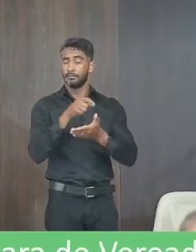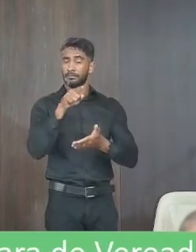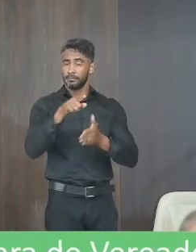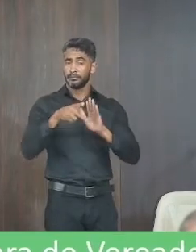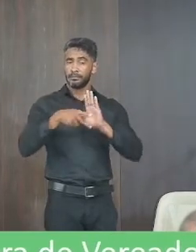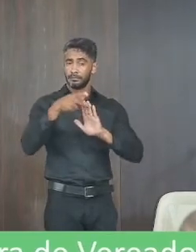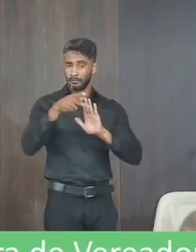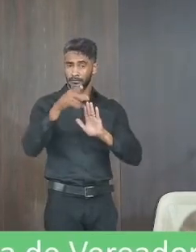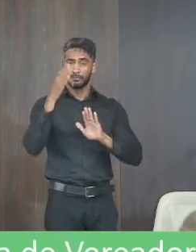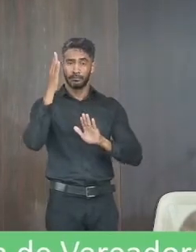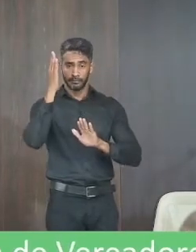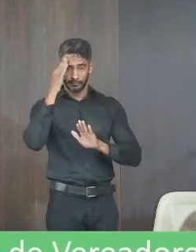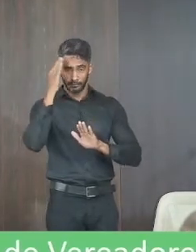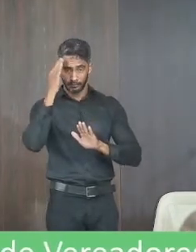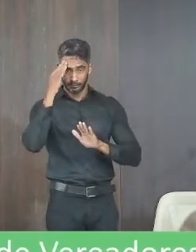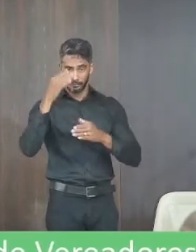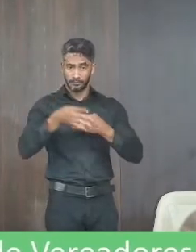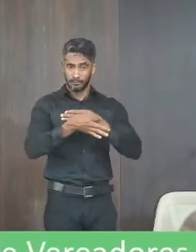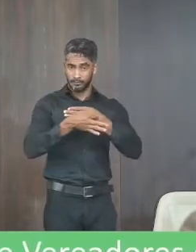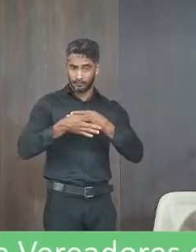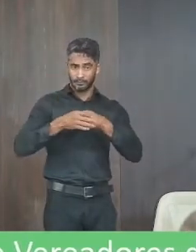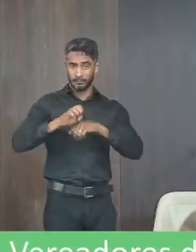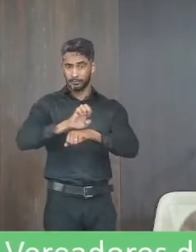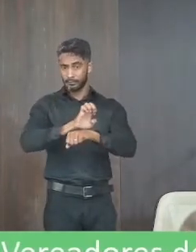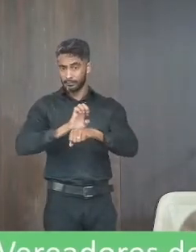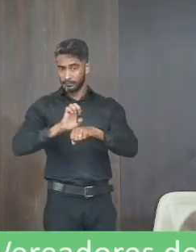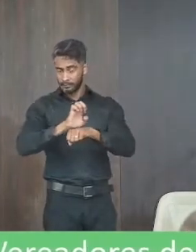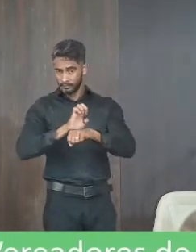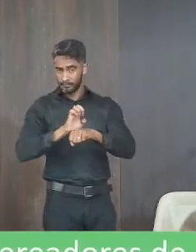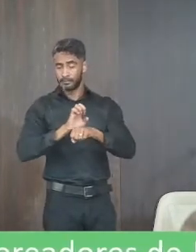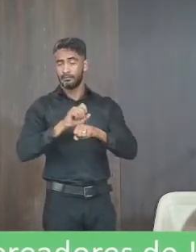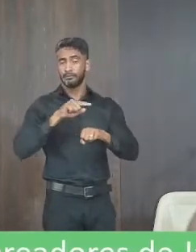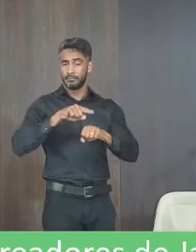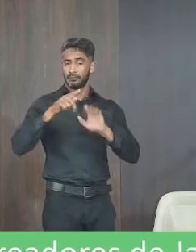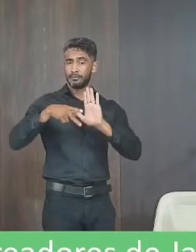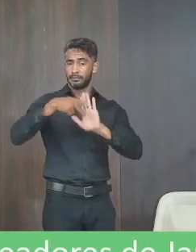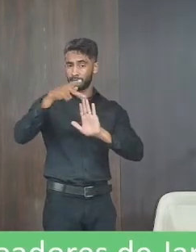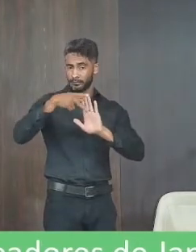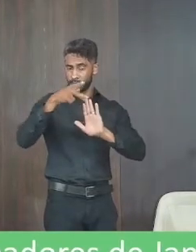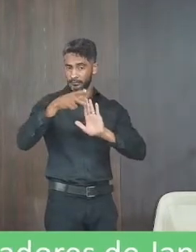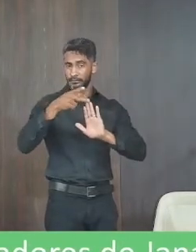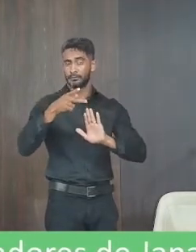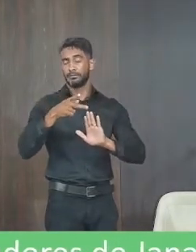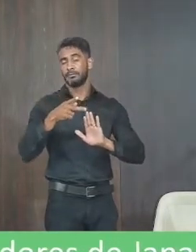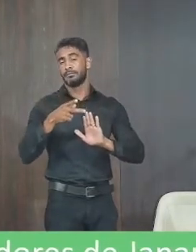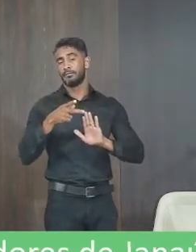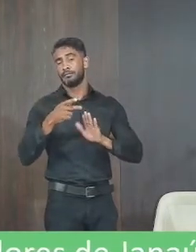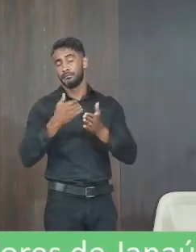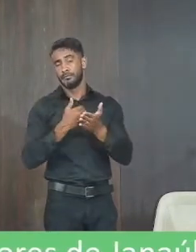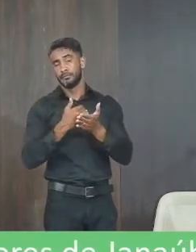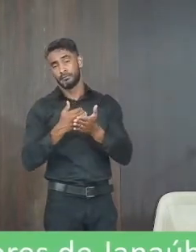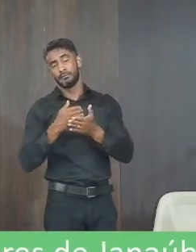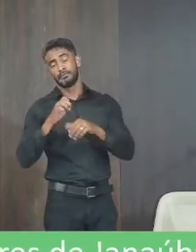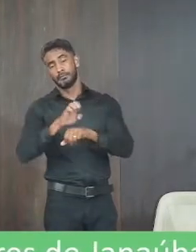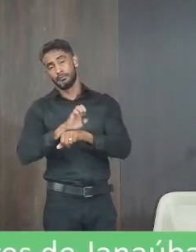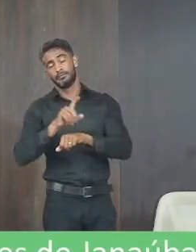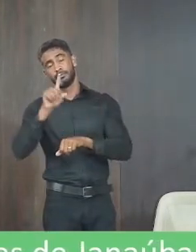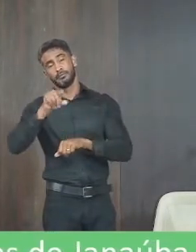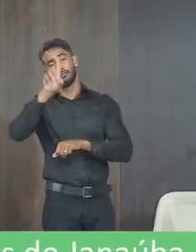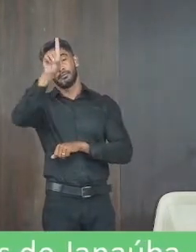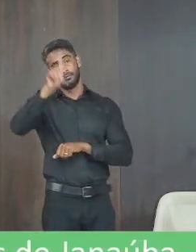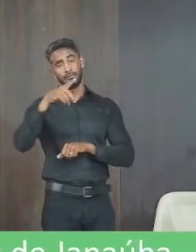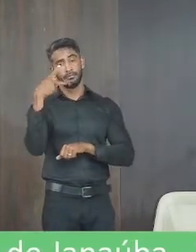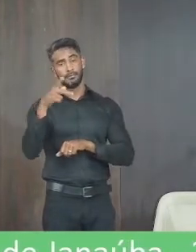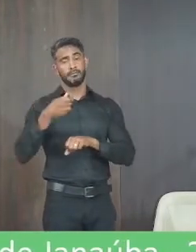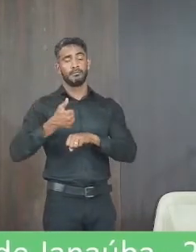projeto a gente sabe que é de autoria do executivo né ele de iniciativa do executivo porém é um direito desses